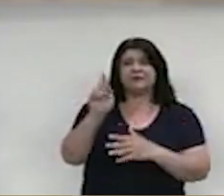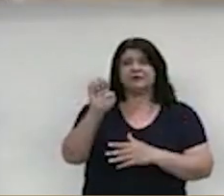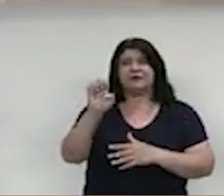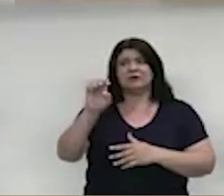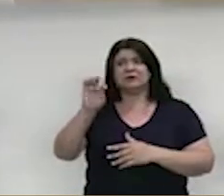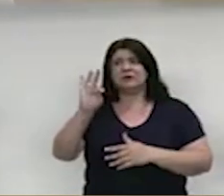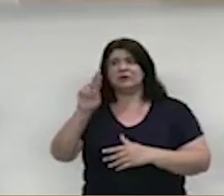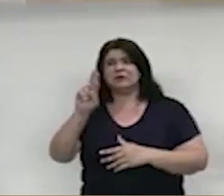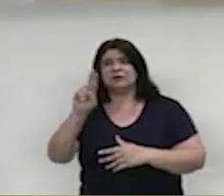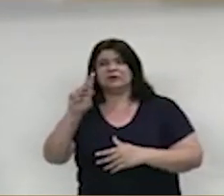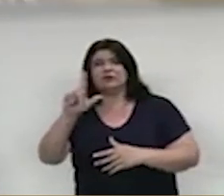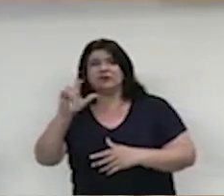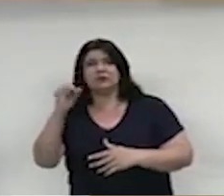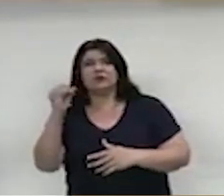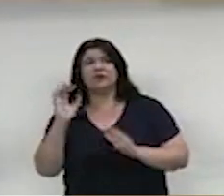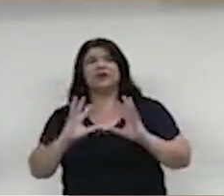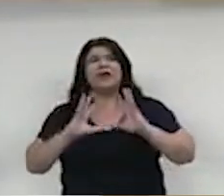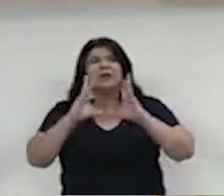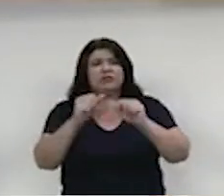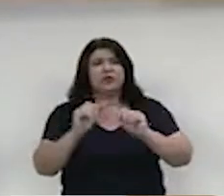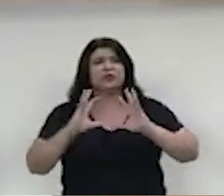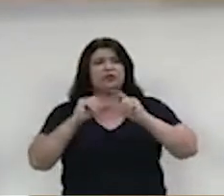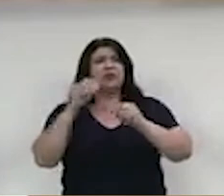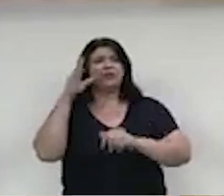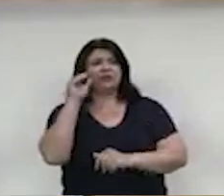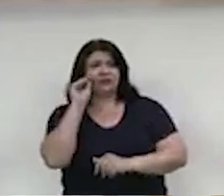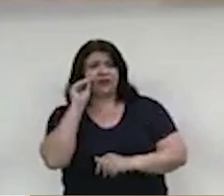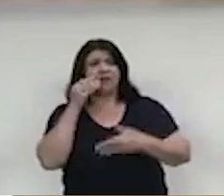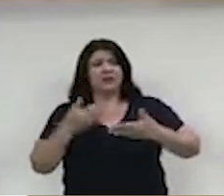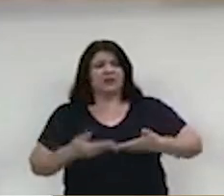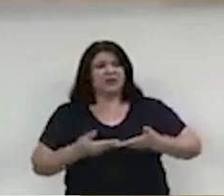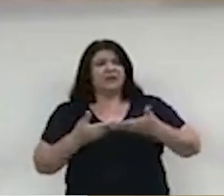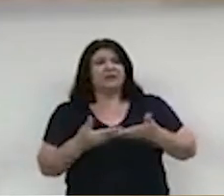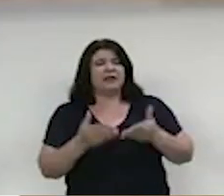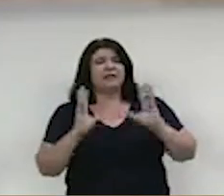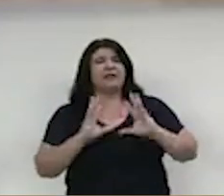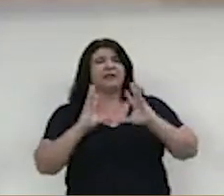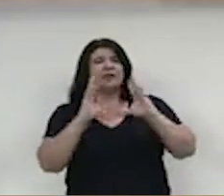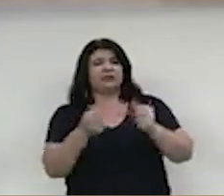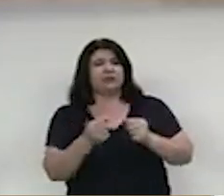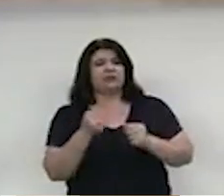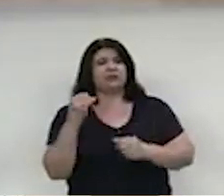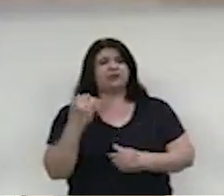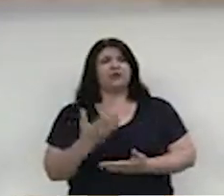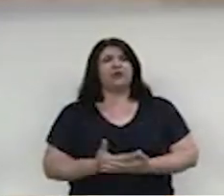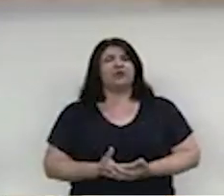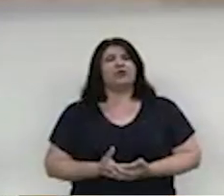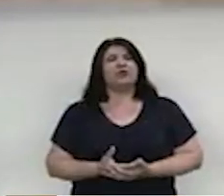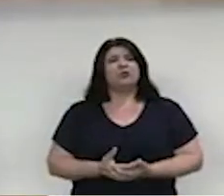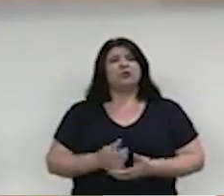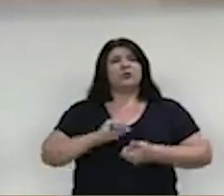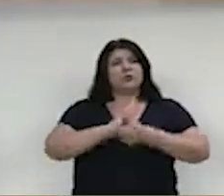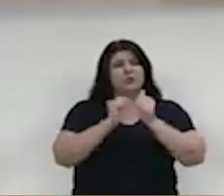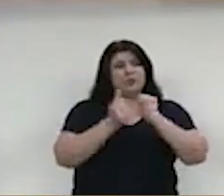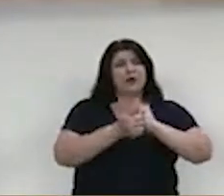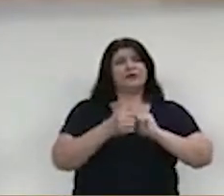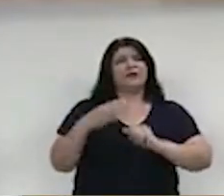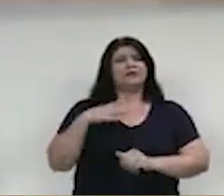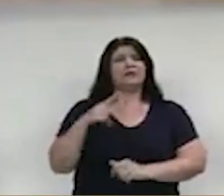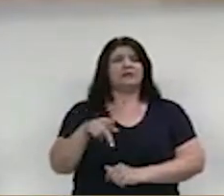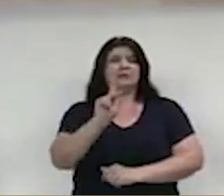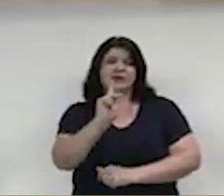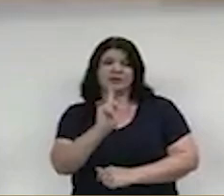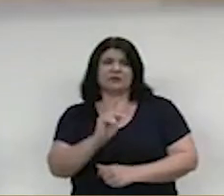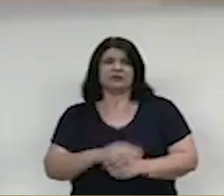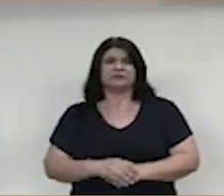e a todos, na verdade, a todos os funcionários que servem com maestria o nosso município. Obrigado, presidente.